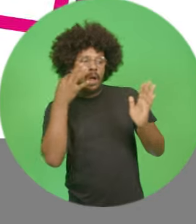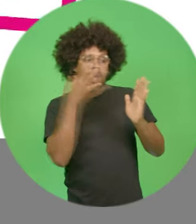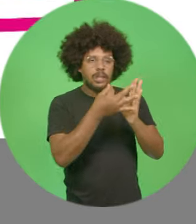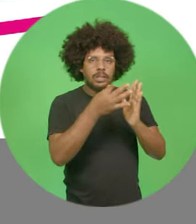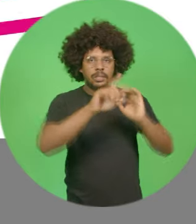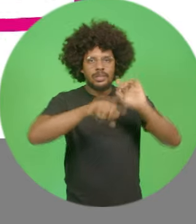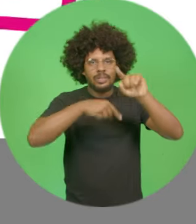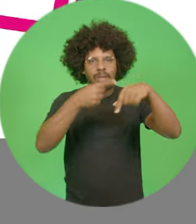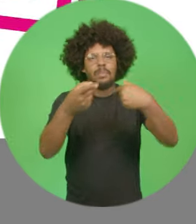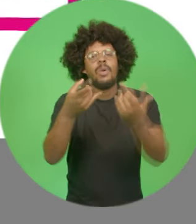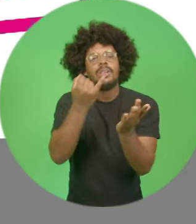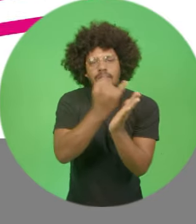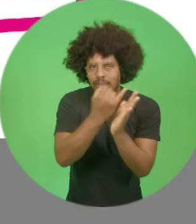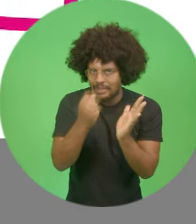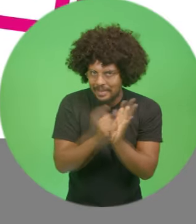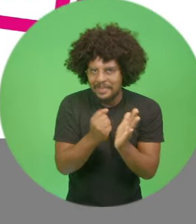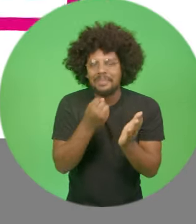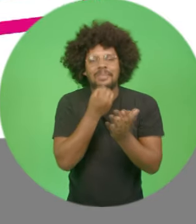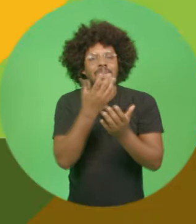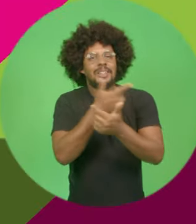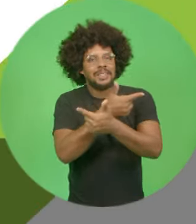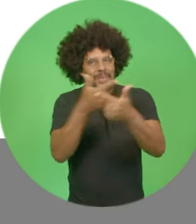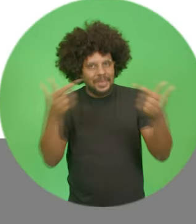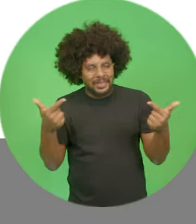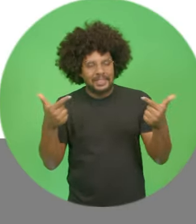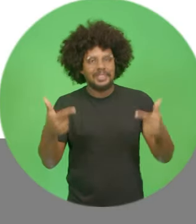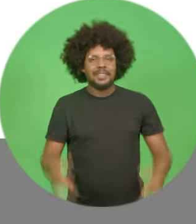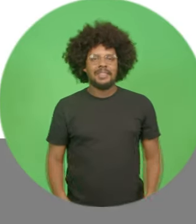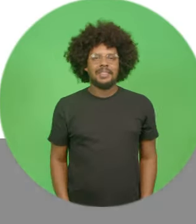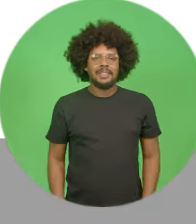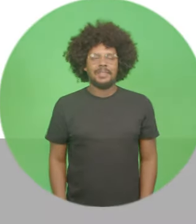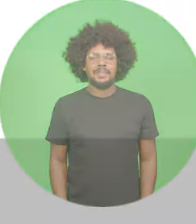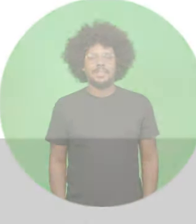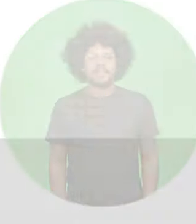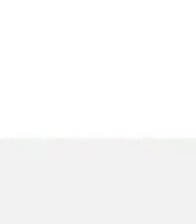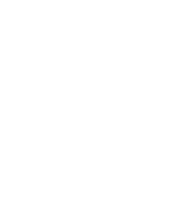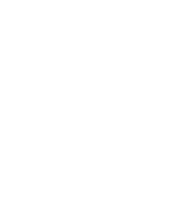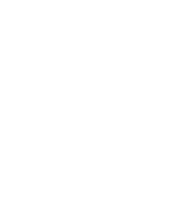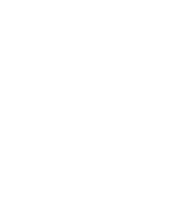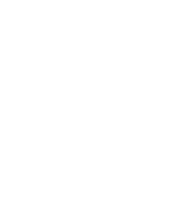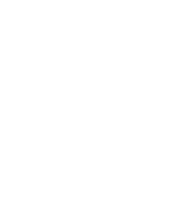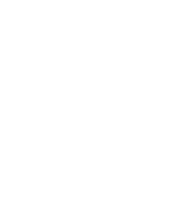Leia com cuidado antes de se inscrever. E boa sorte!